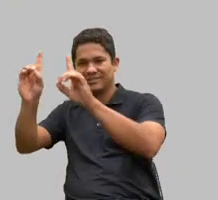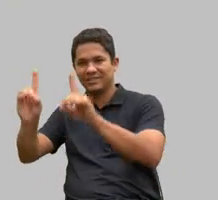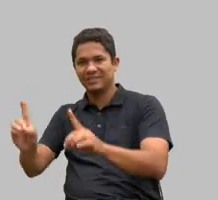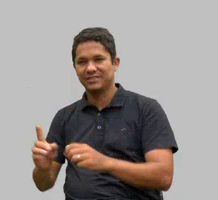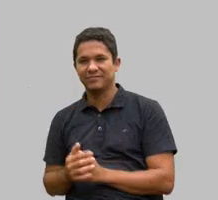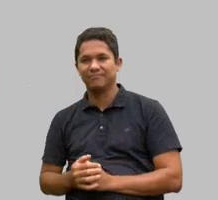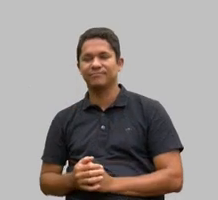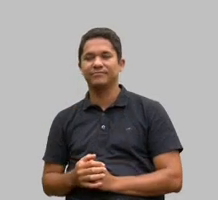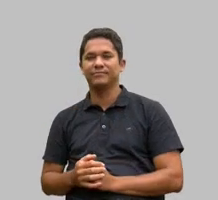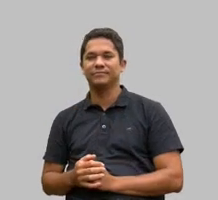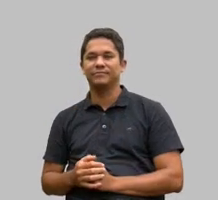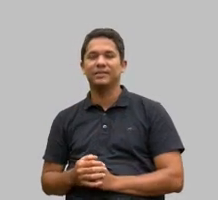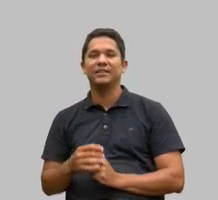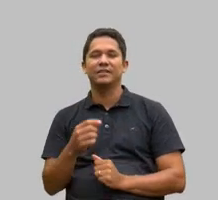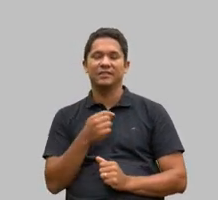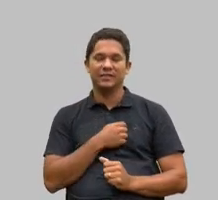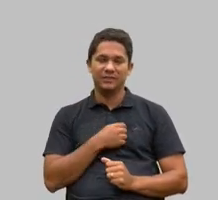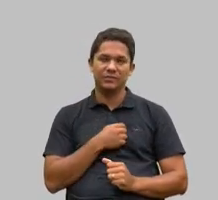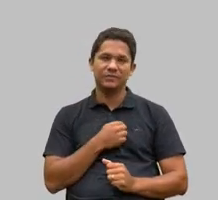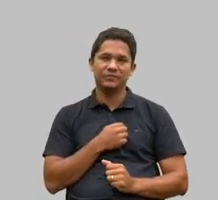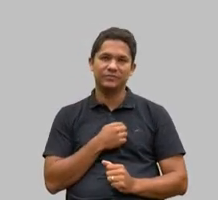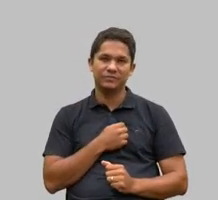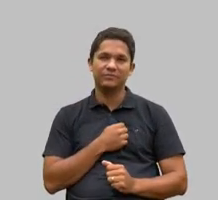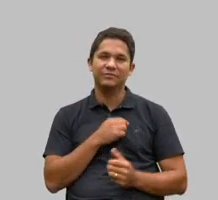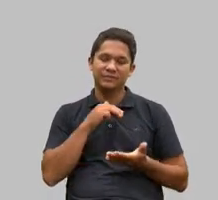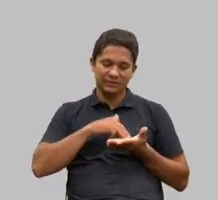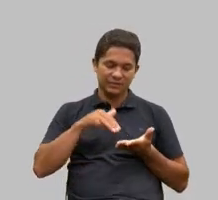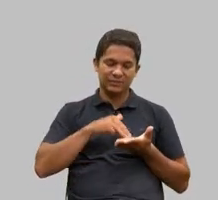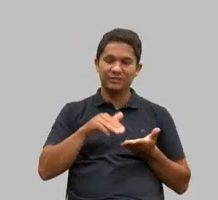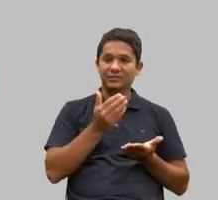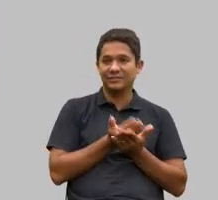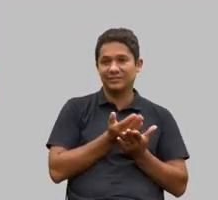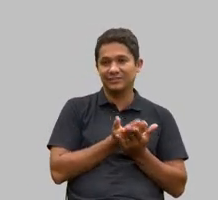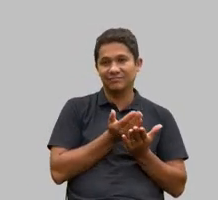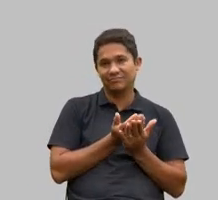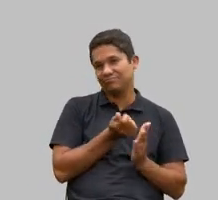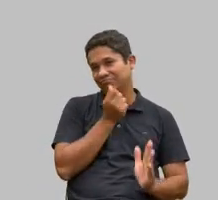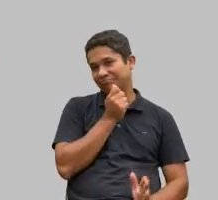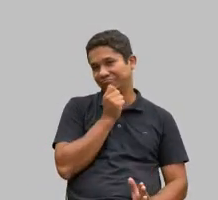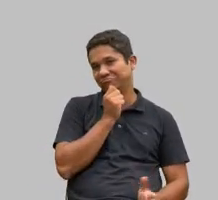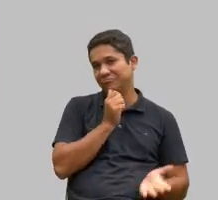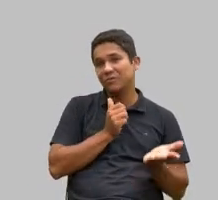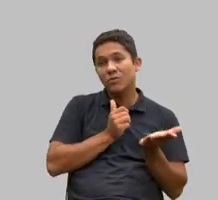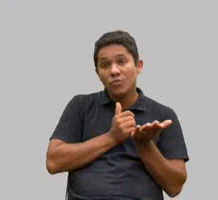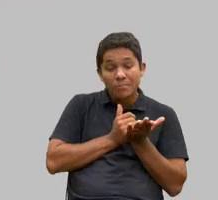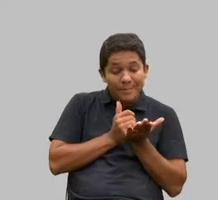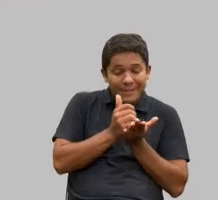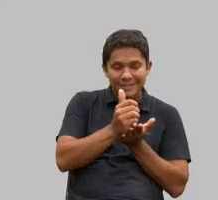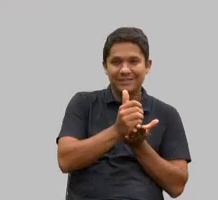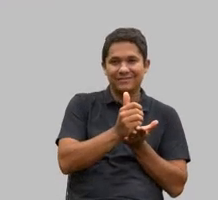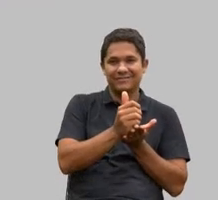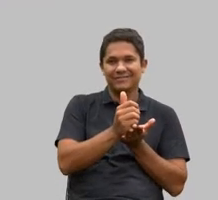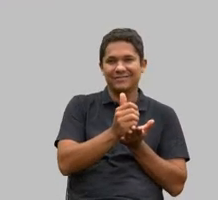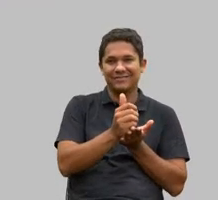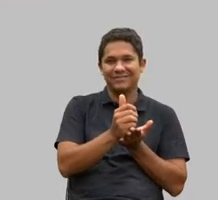fiz? eu era da Secretaria de Educação ainda não estava começando mas eu era da